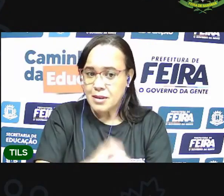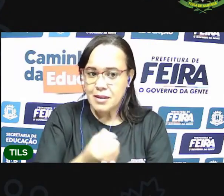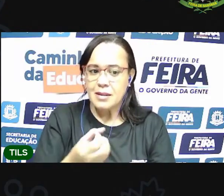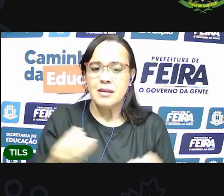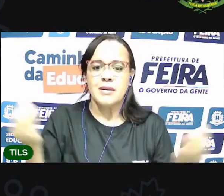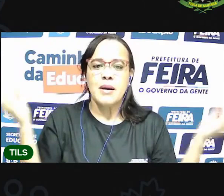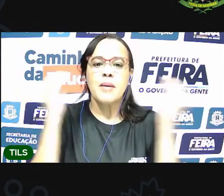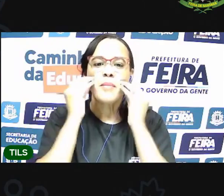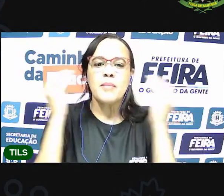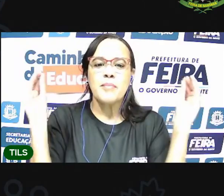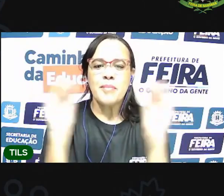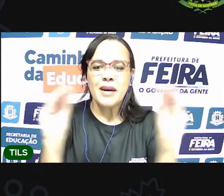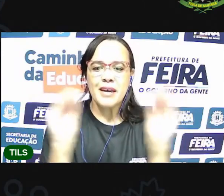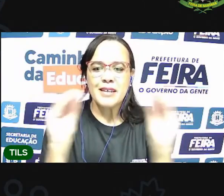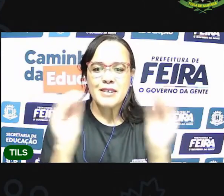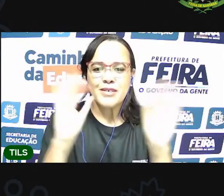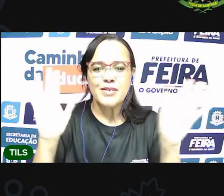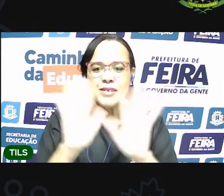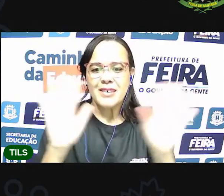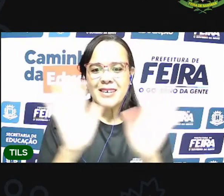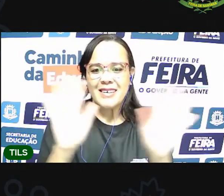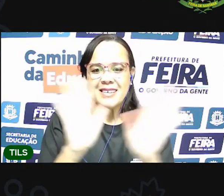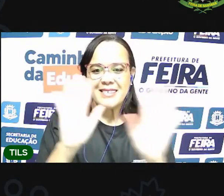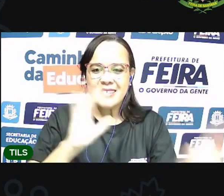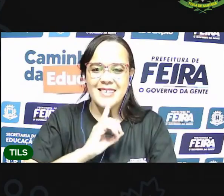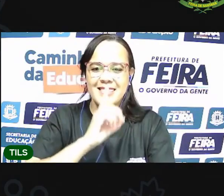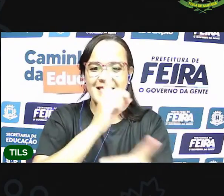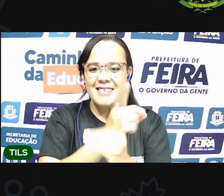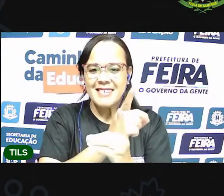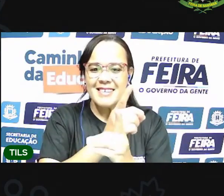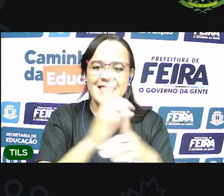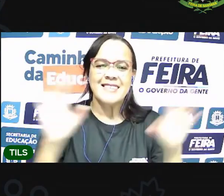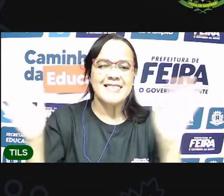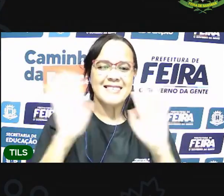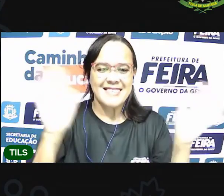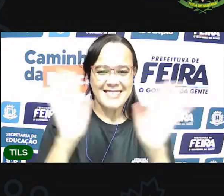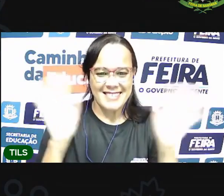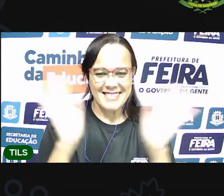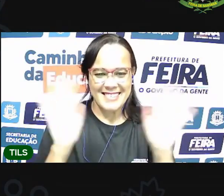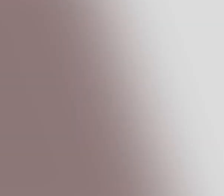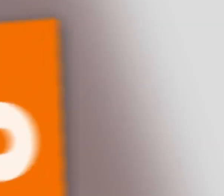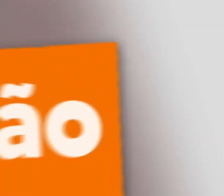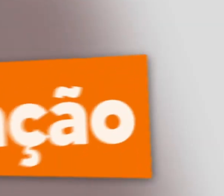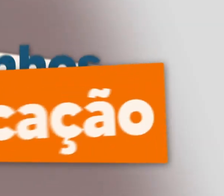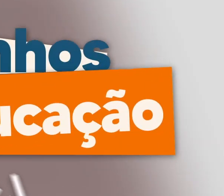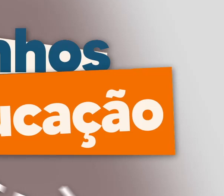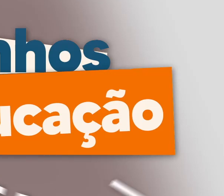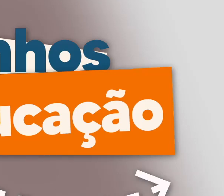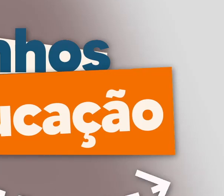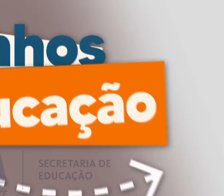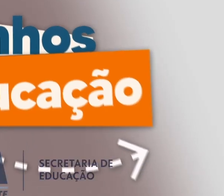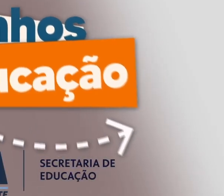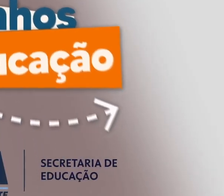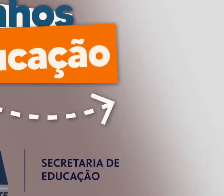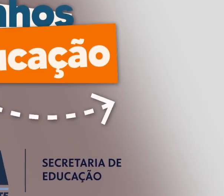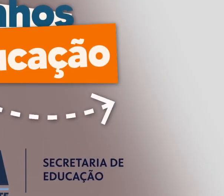Beijo grande! Até o nosso próximo encontro. Tchau! Tchau!